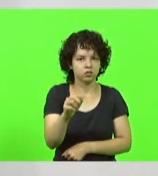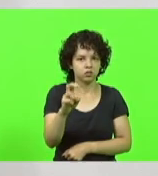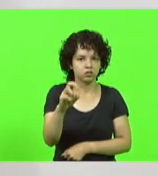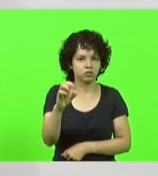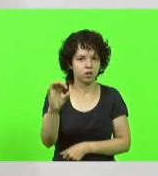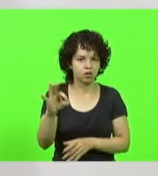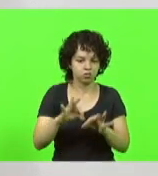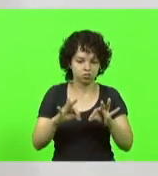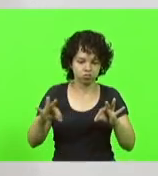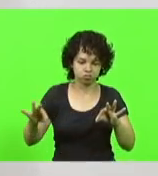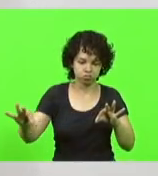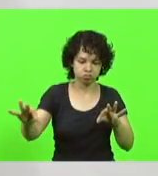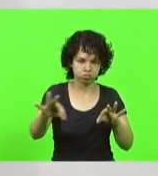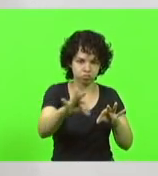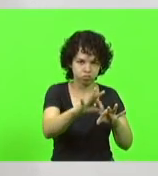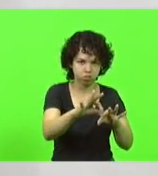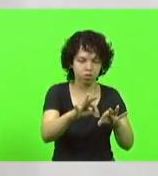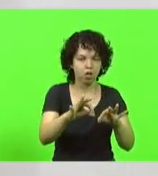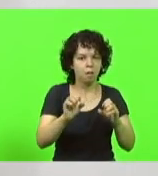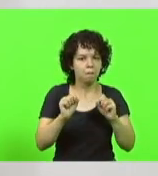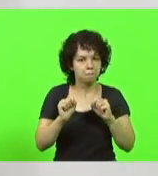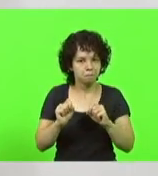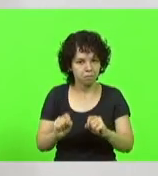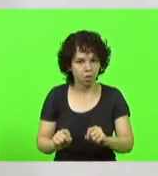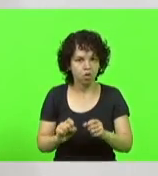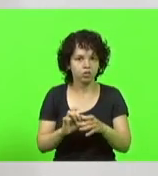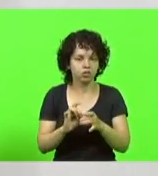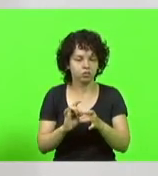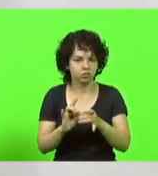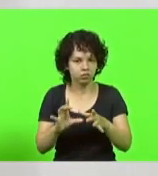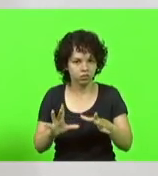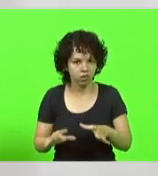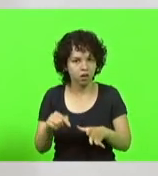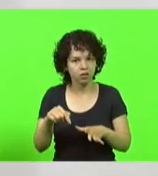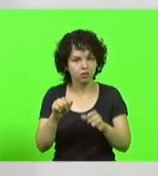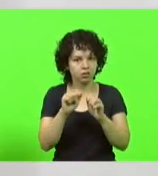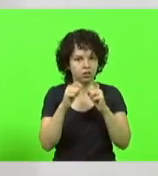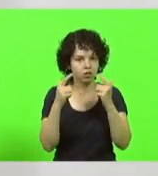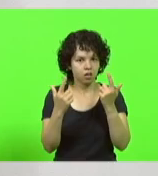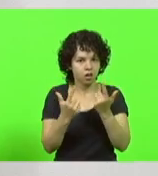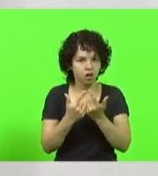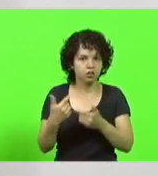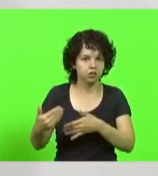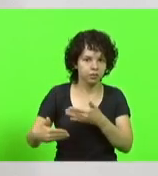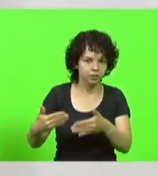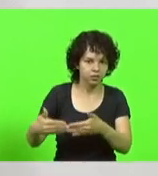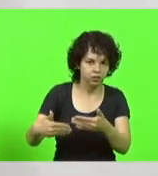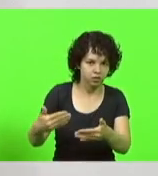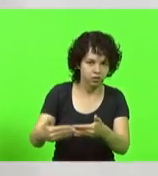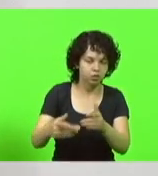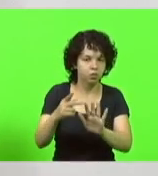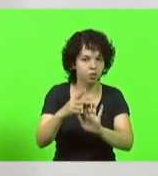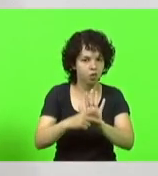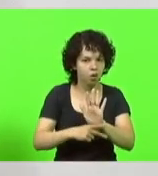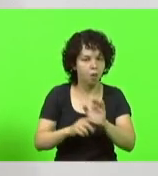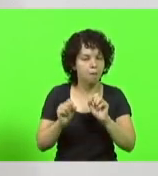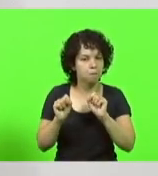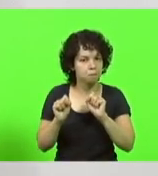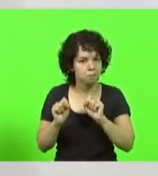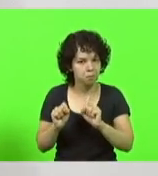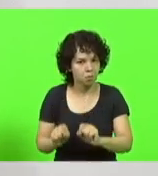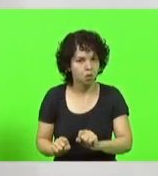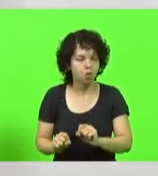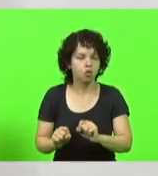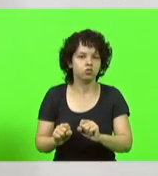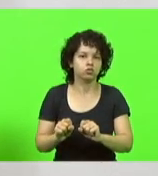poderá, autorizado aqui nessa casa, que estamos tramitando esse projeto, poderá, por autodeclaração,